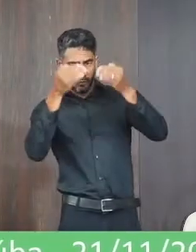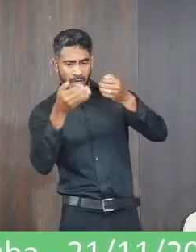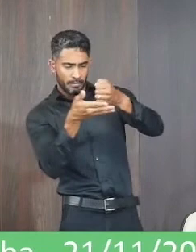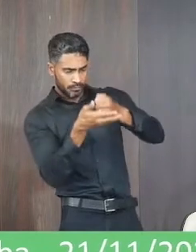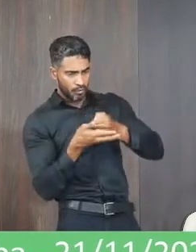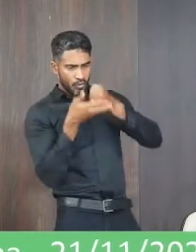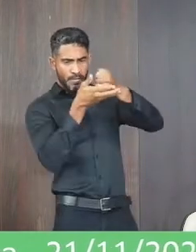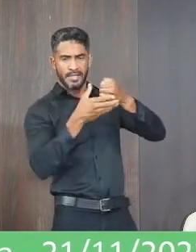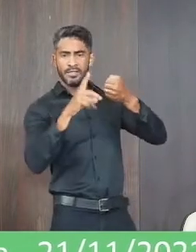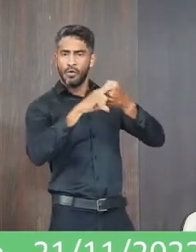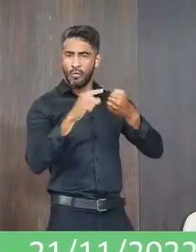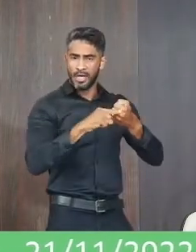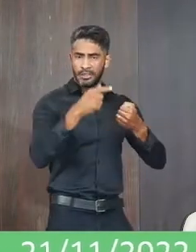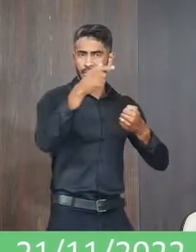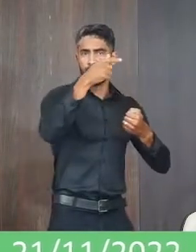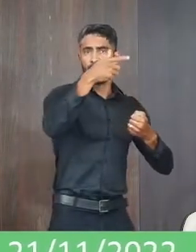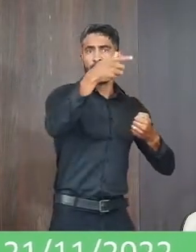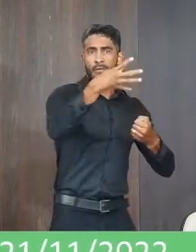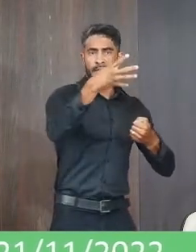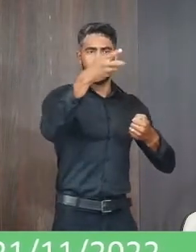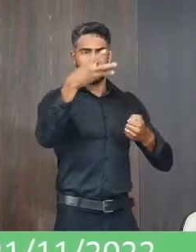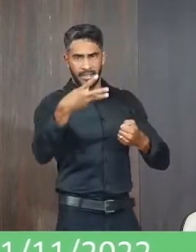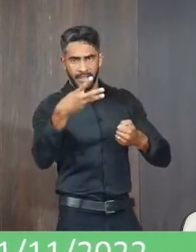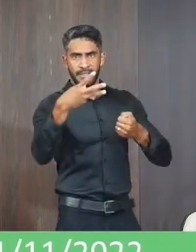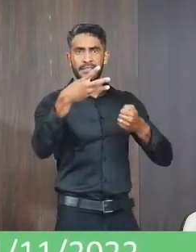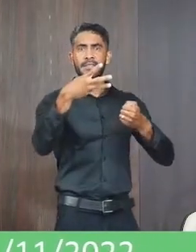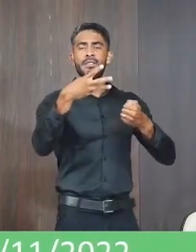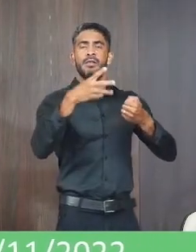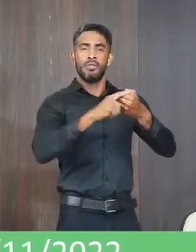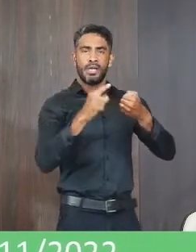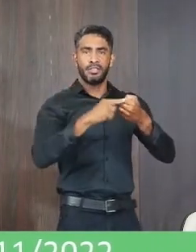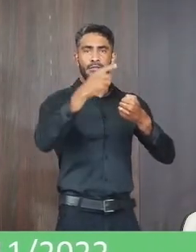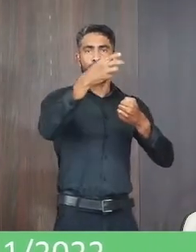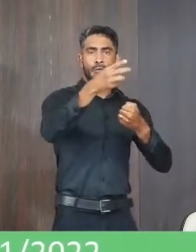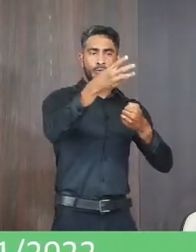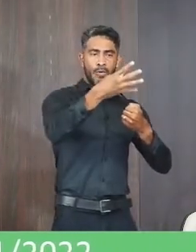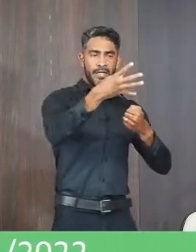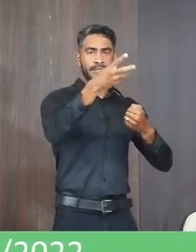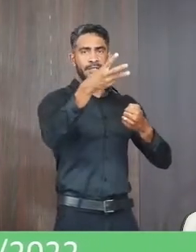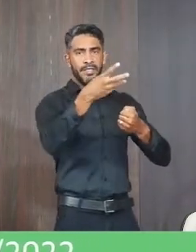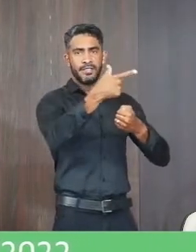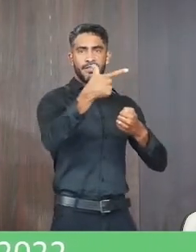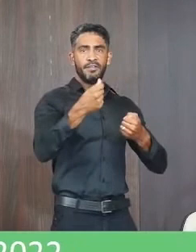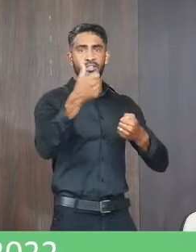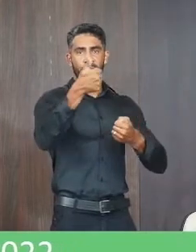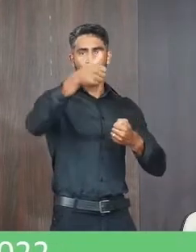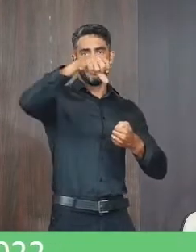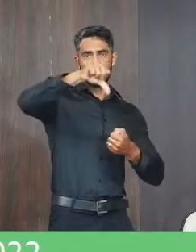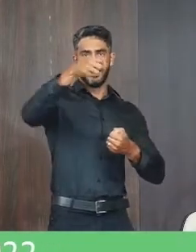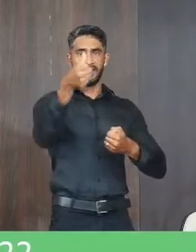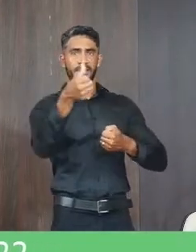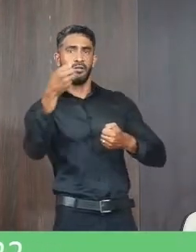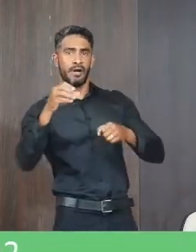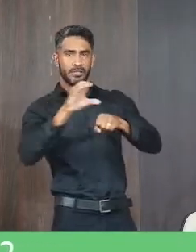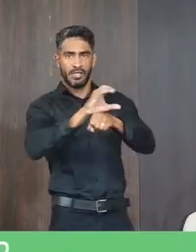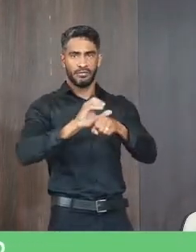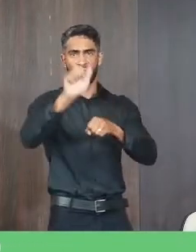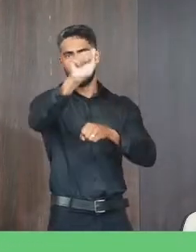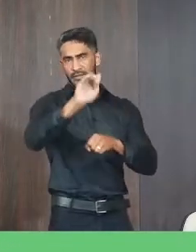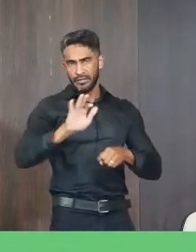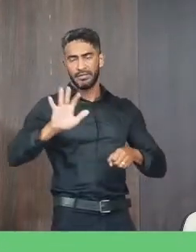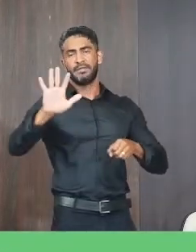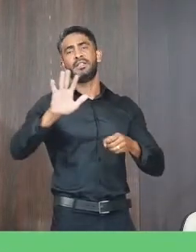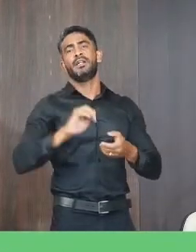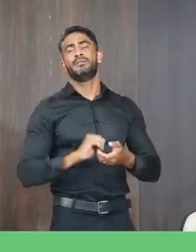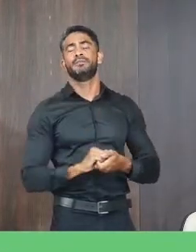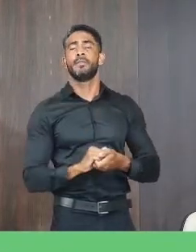artigo 43 da Lei 4320, de 1964, e no artigo 167, inciso VI da Constituição Federal e da Outras